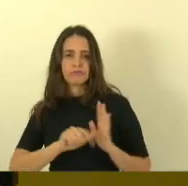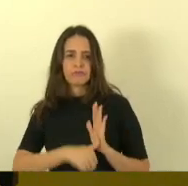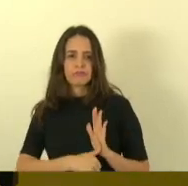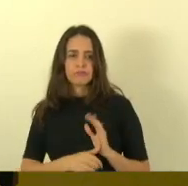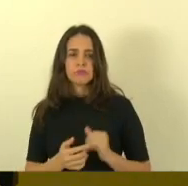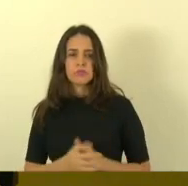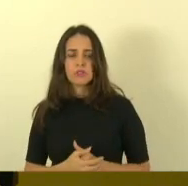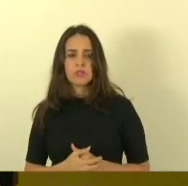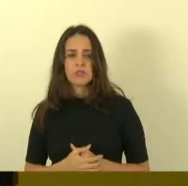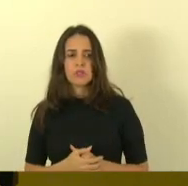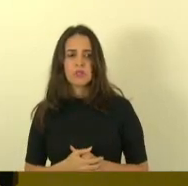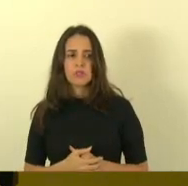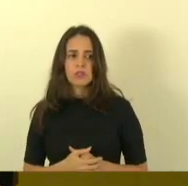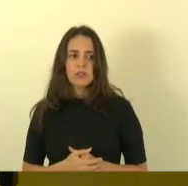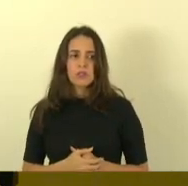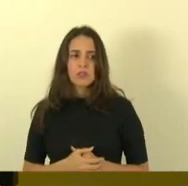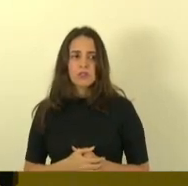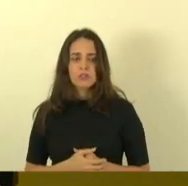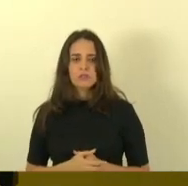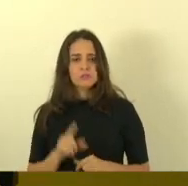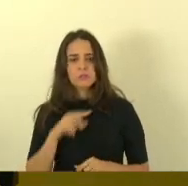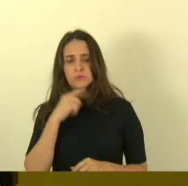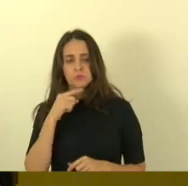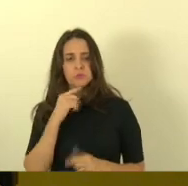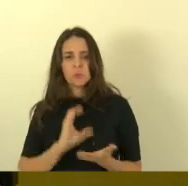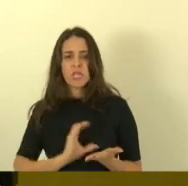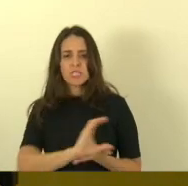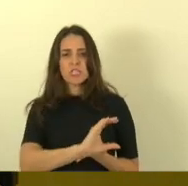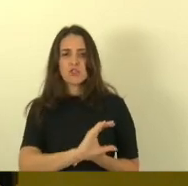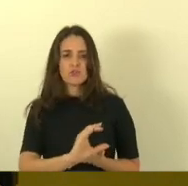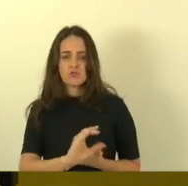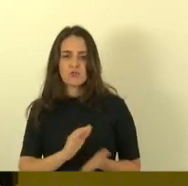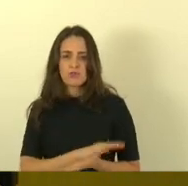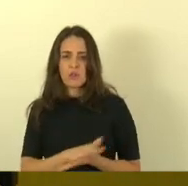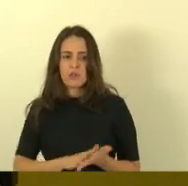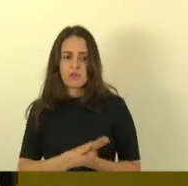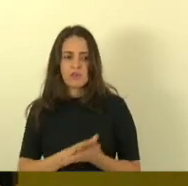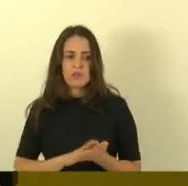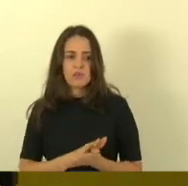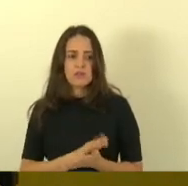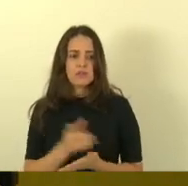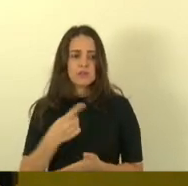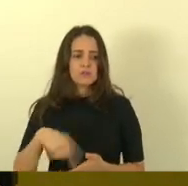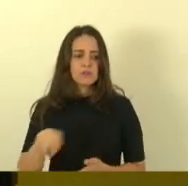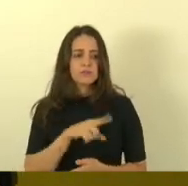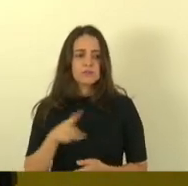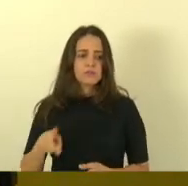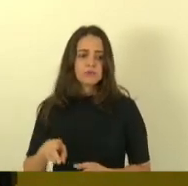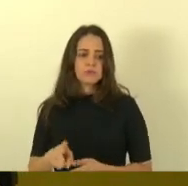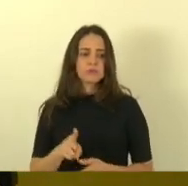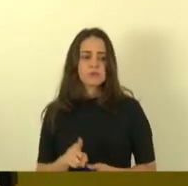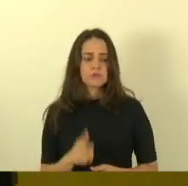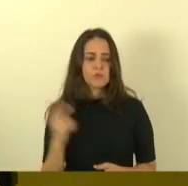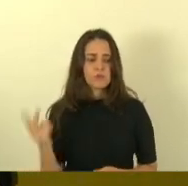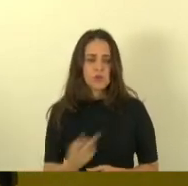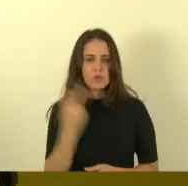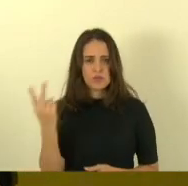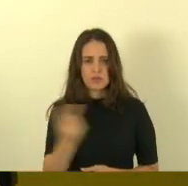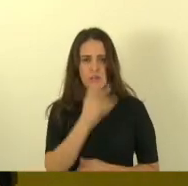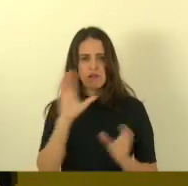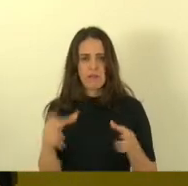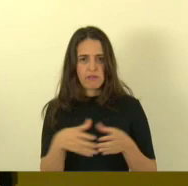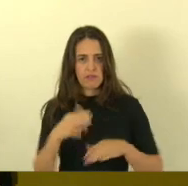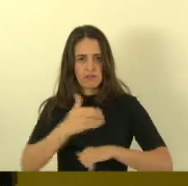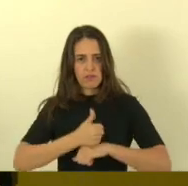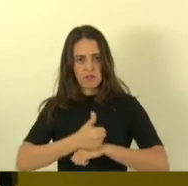assim um incentivo do órgão público para dar valor a essa categoria então assim